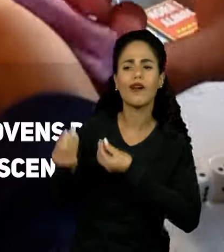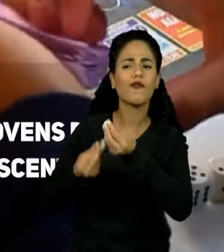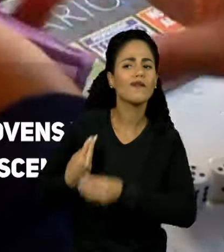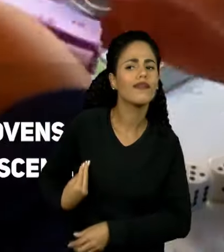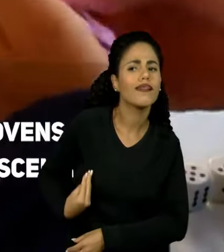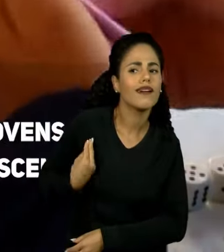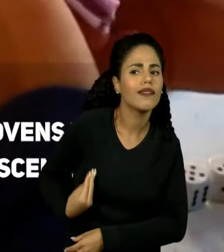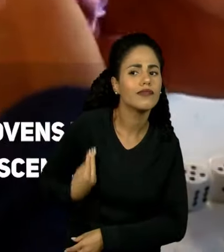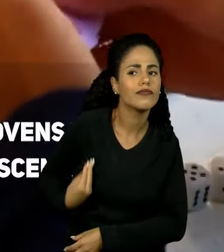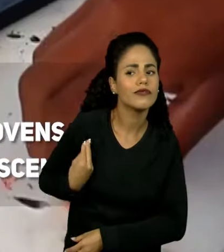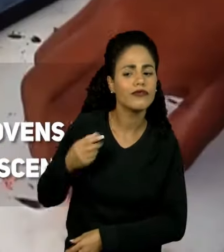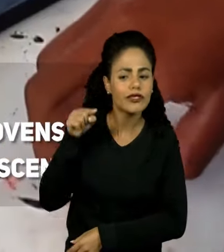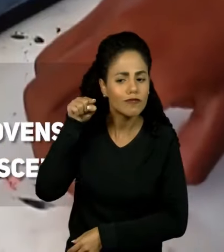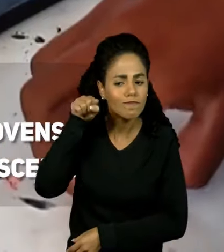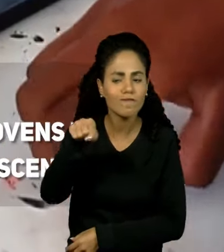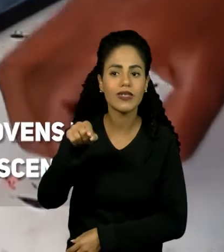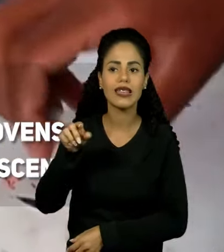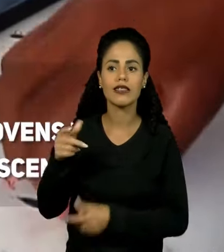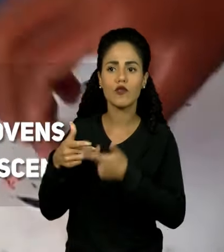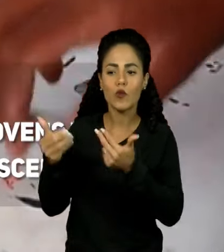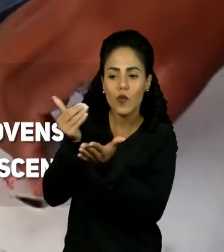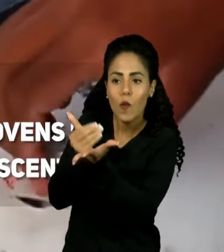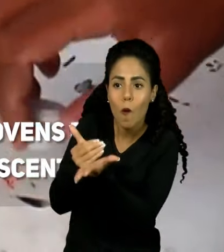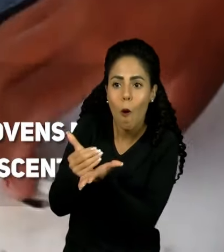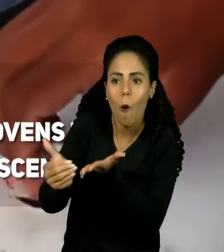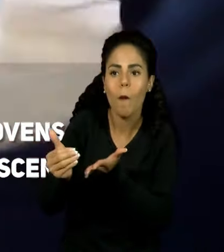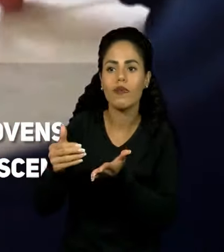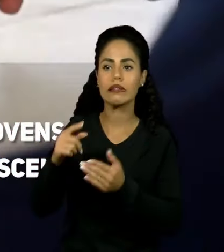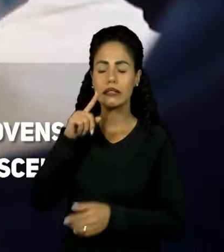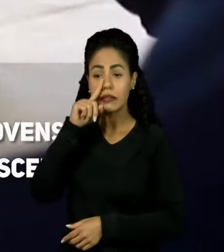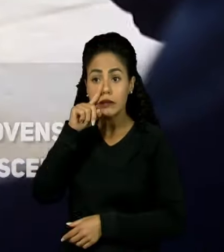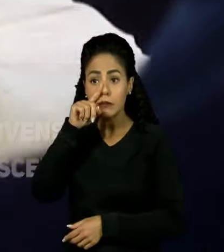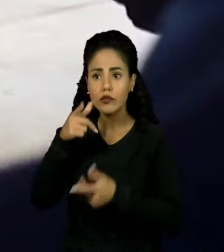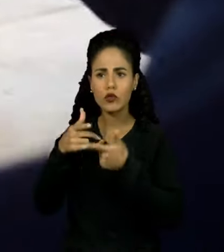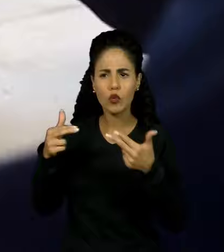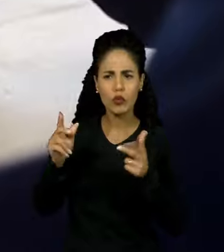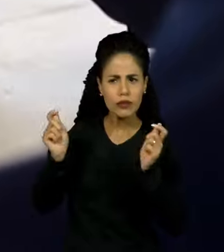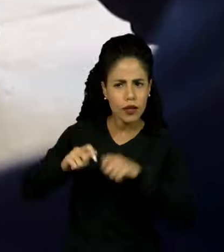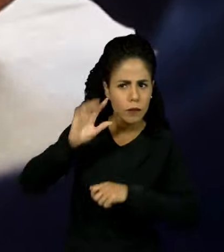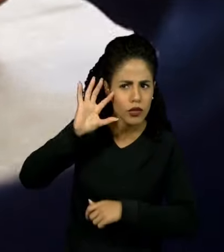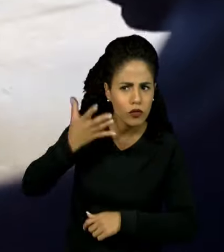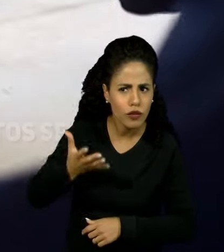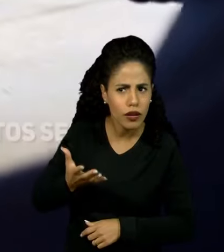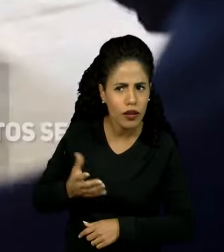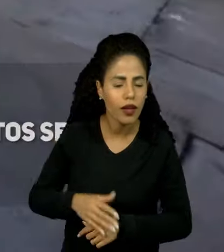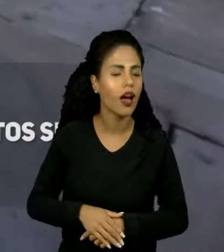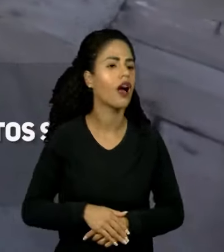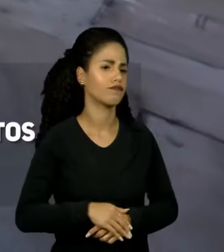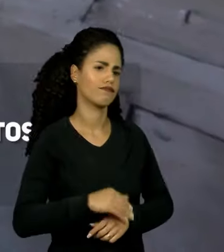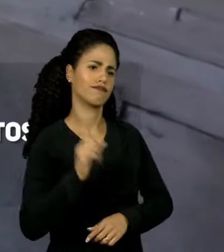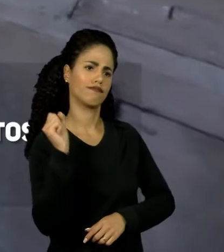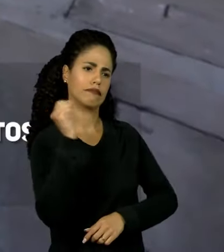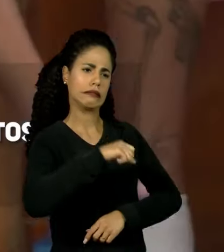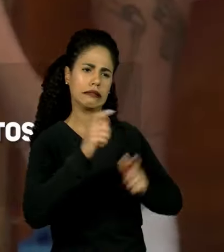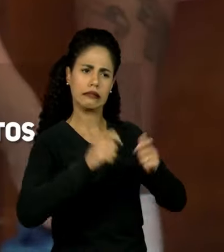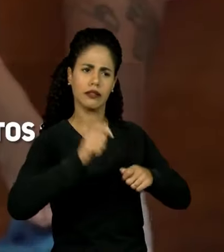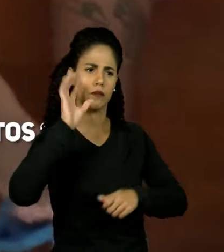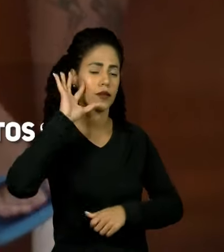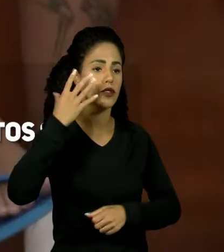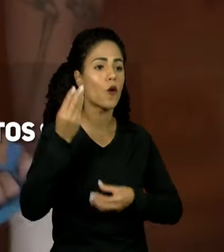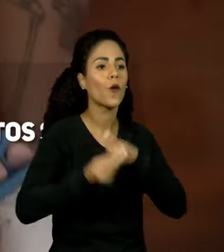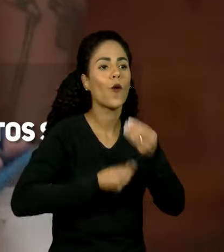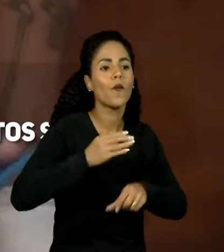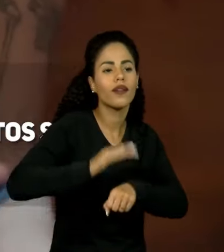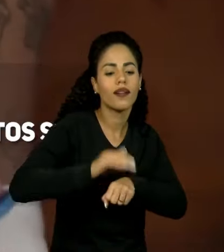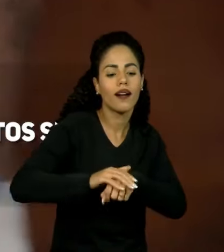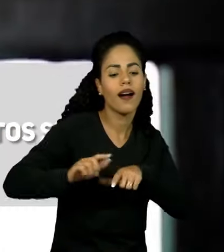vida nesse início de perigo? Isso tem solução? Eu acho que tem solução e a solução se dá por meio de